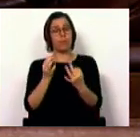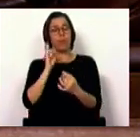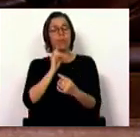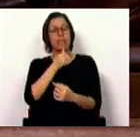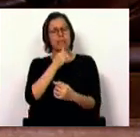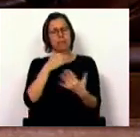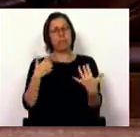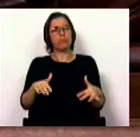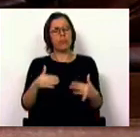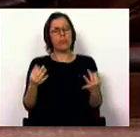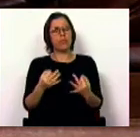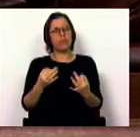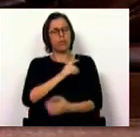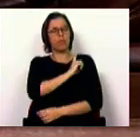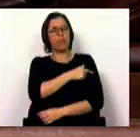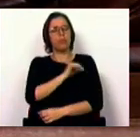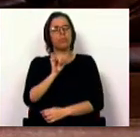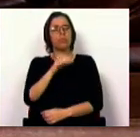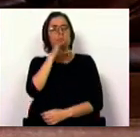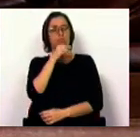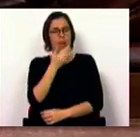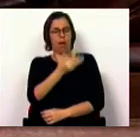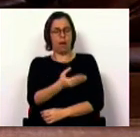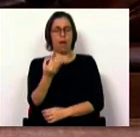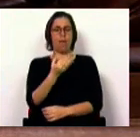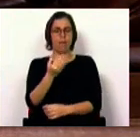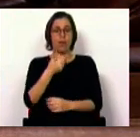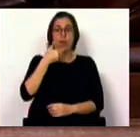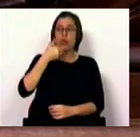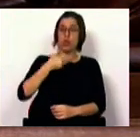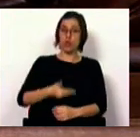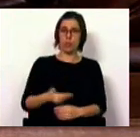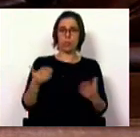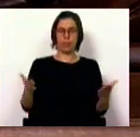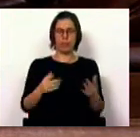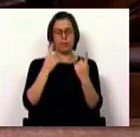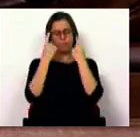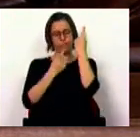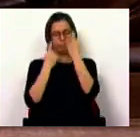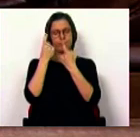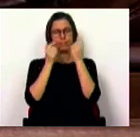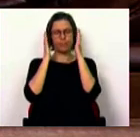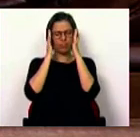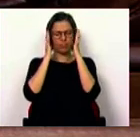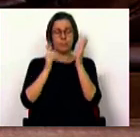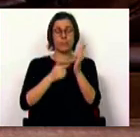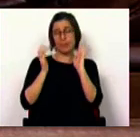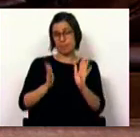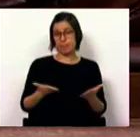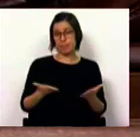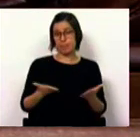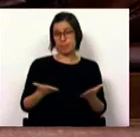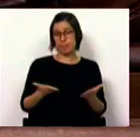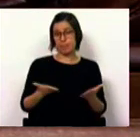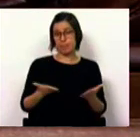decisivo das forças de segurança na sua experiência, refletindo o que é necessário